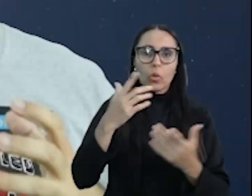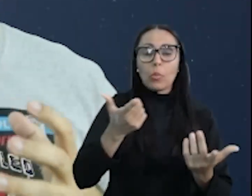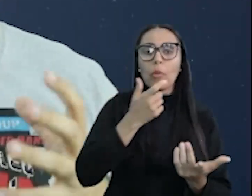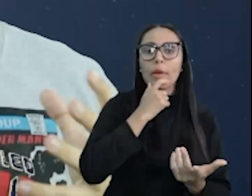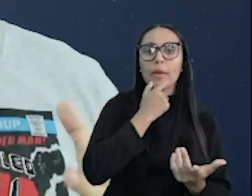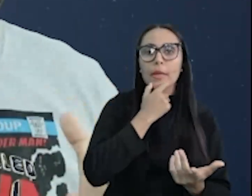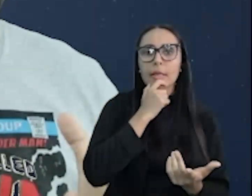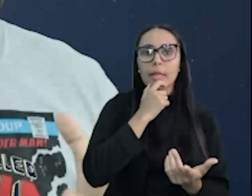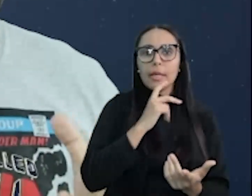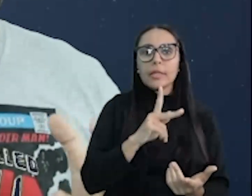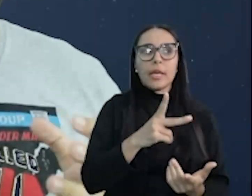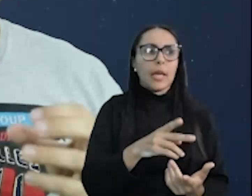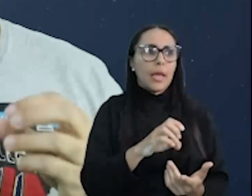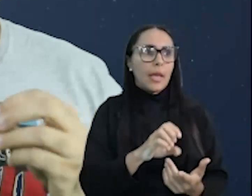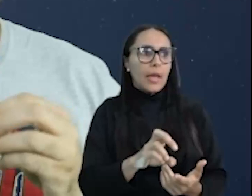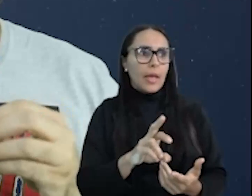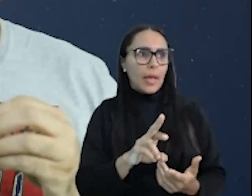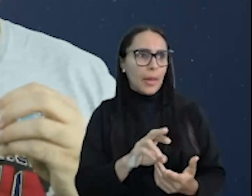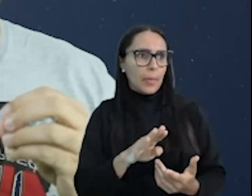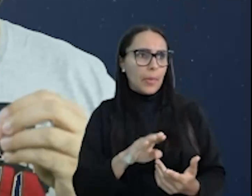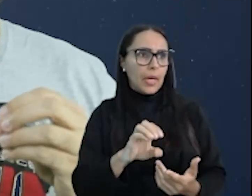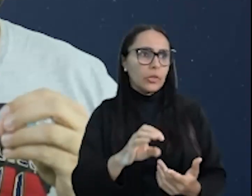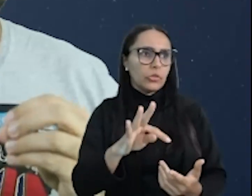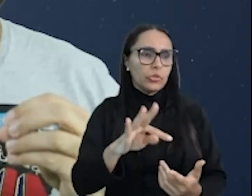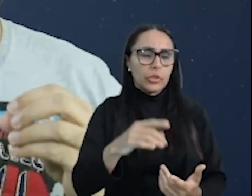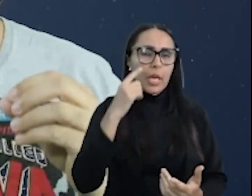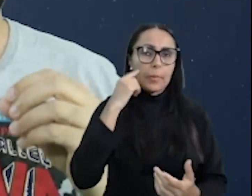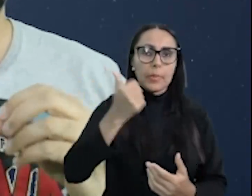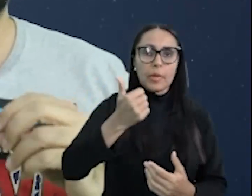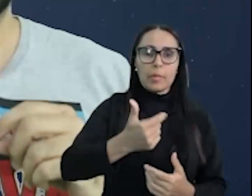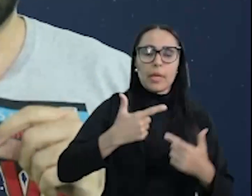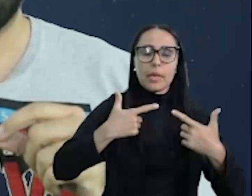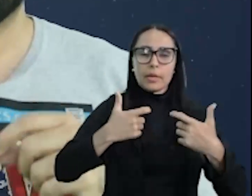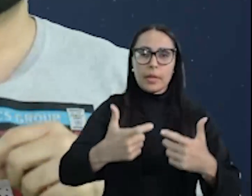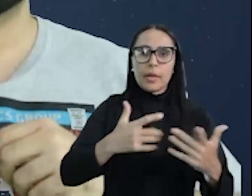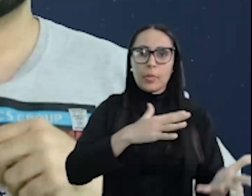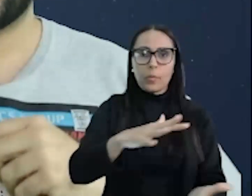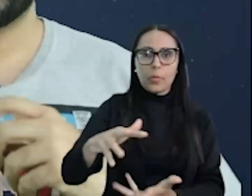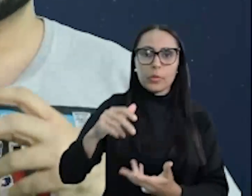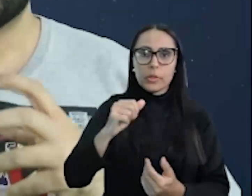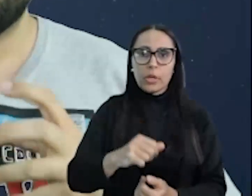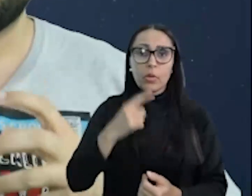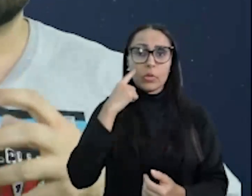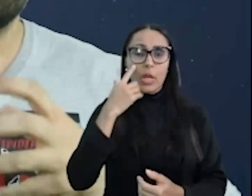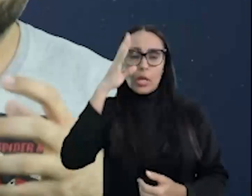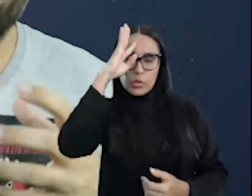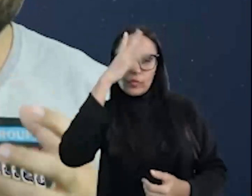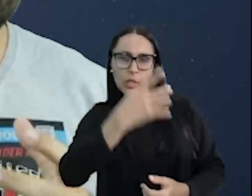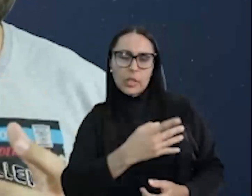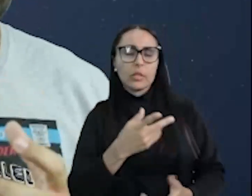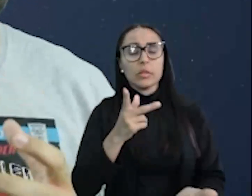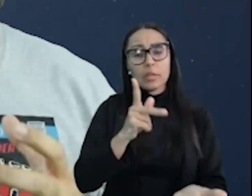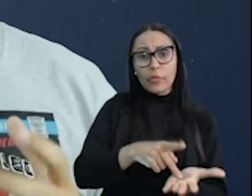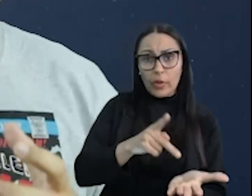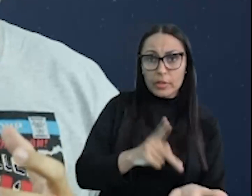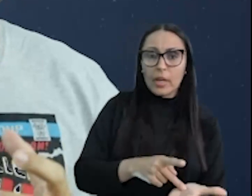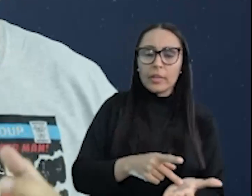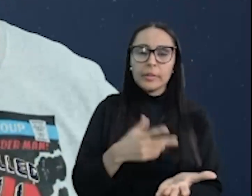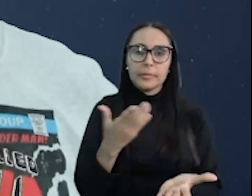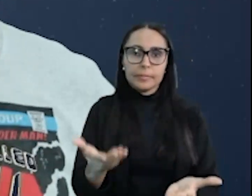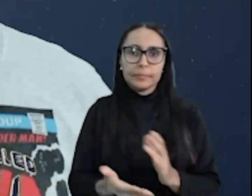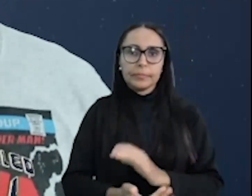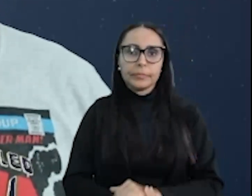inglês Erichs Robsbawm, a Primeira Guerra Mundial, na verdade, só será resolvida, só será efetivamente